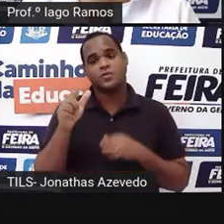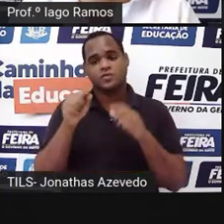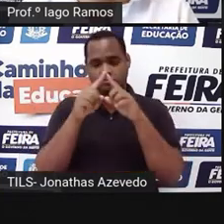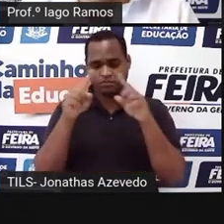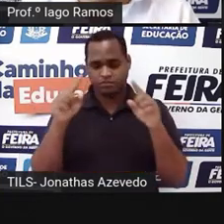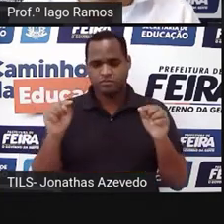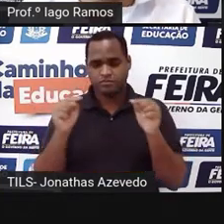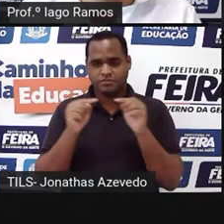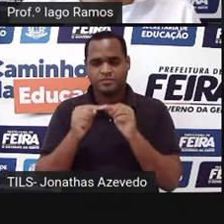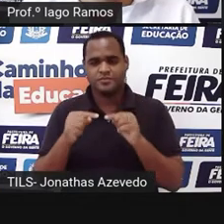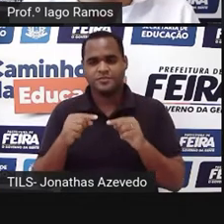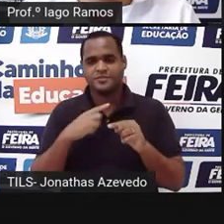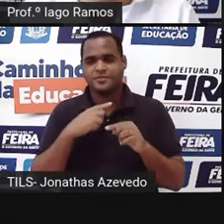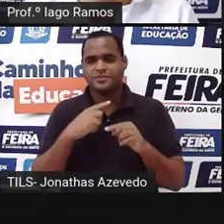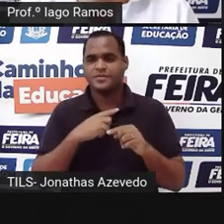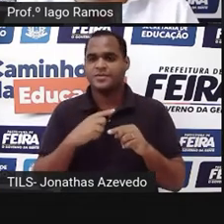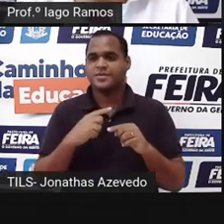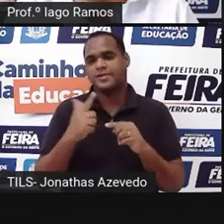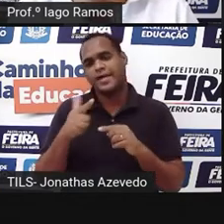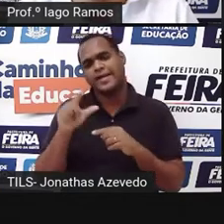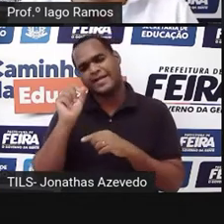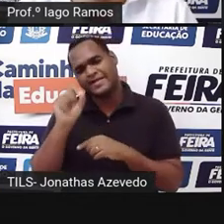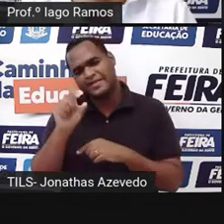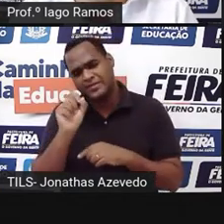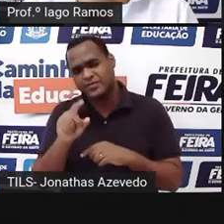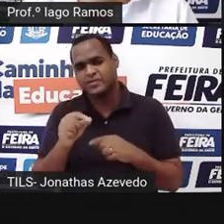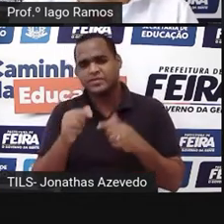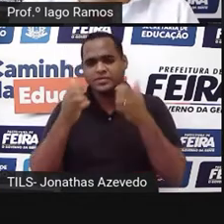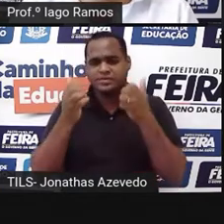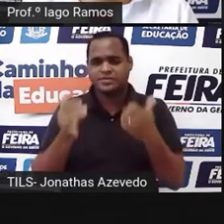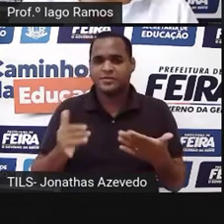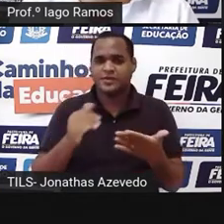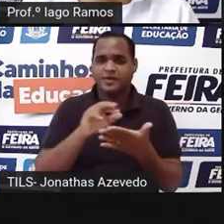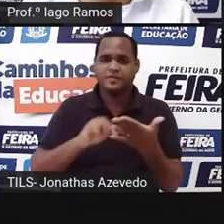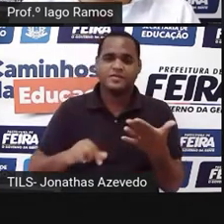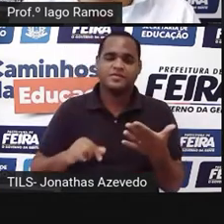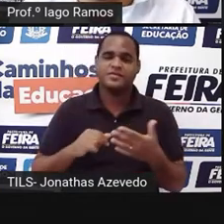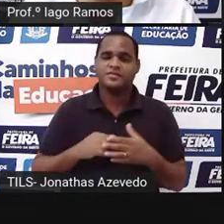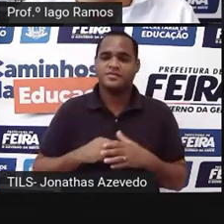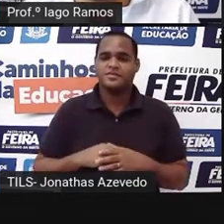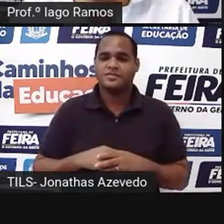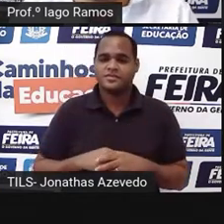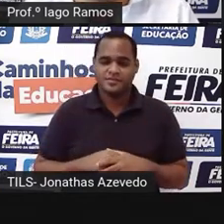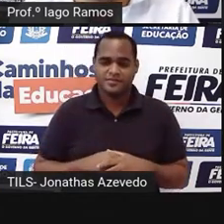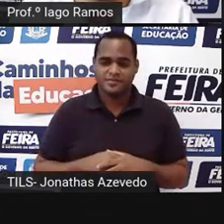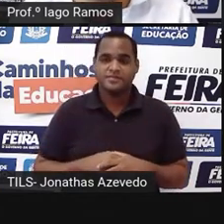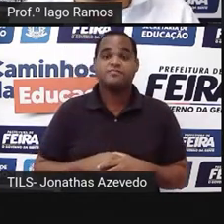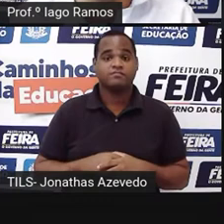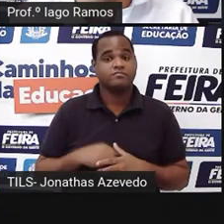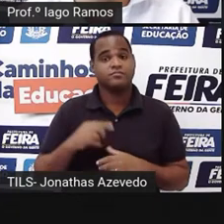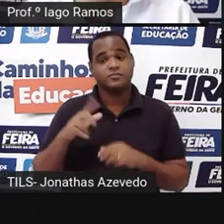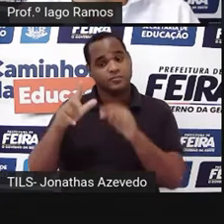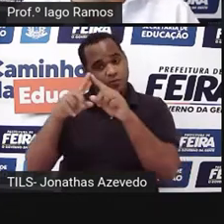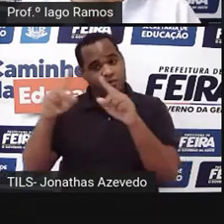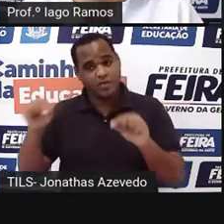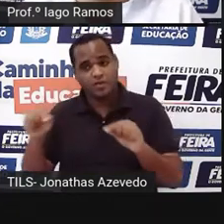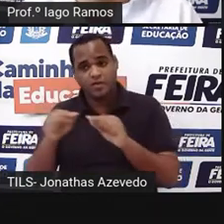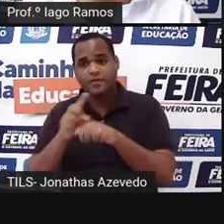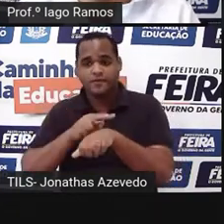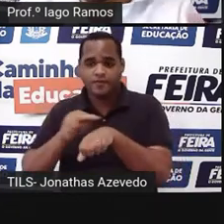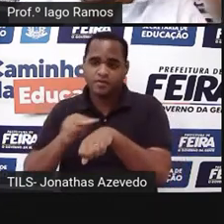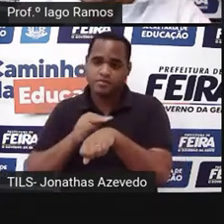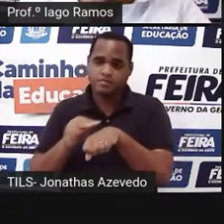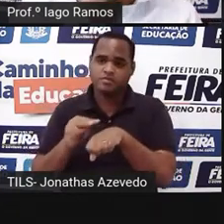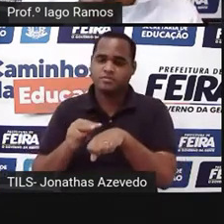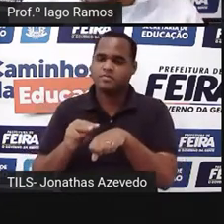lados 4, em azul, e um maiorzinho, lado 5, em verde. Então, três quadrados. E